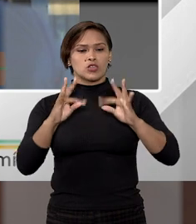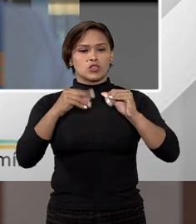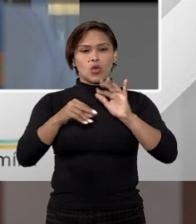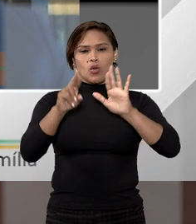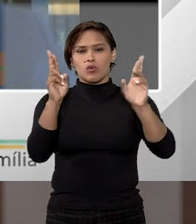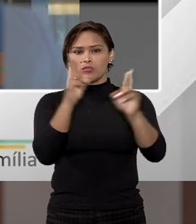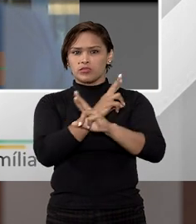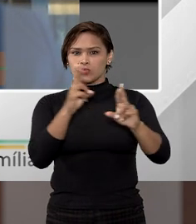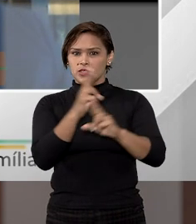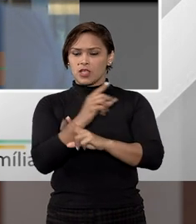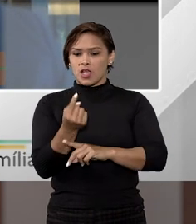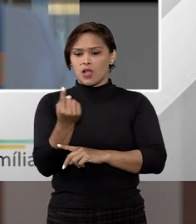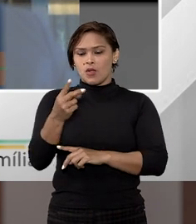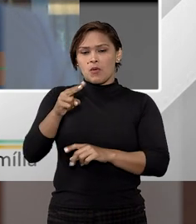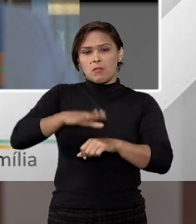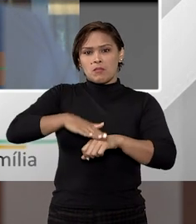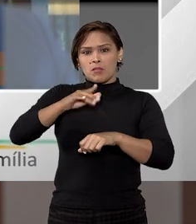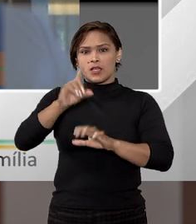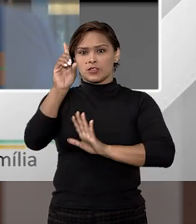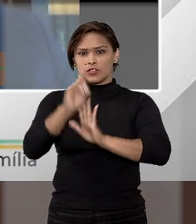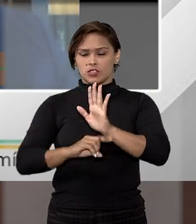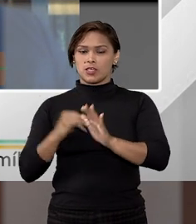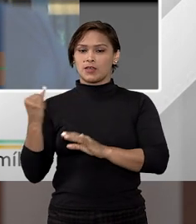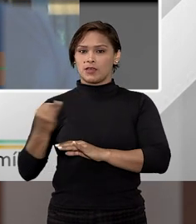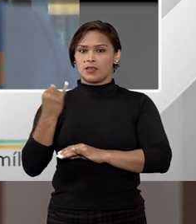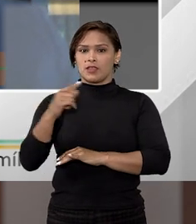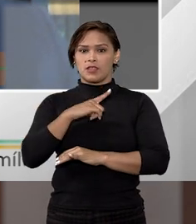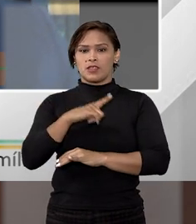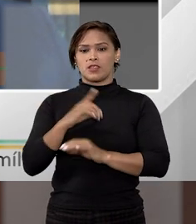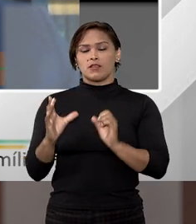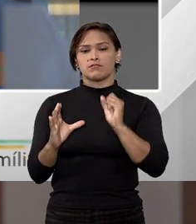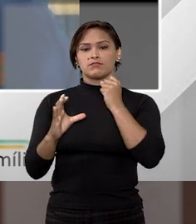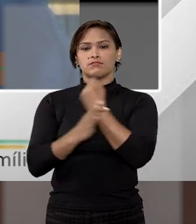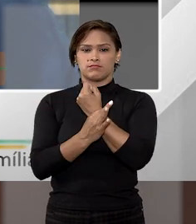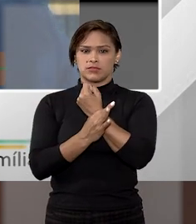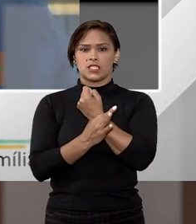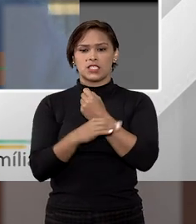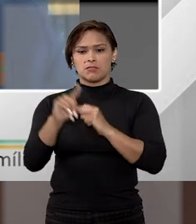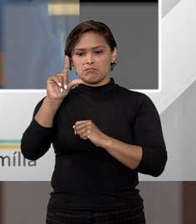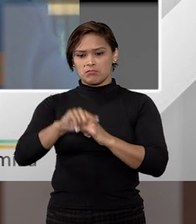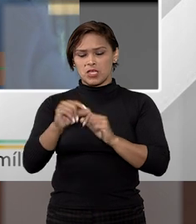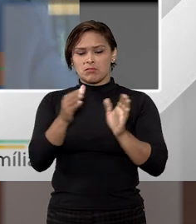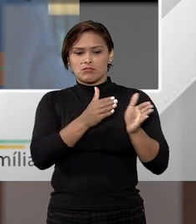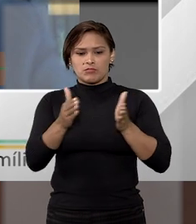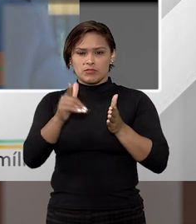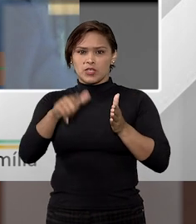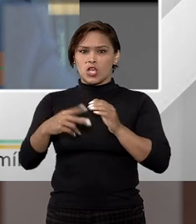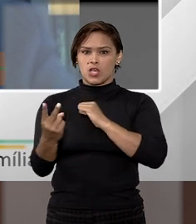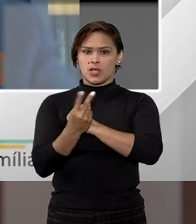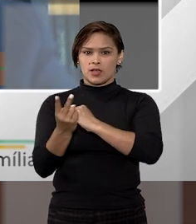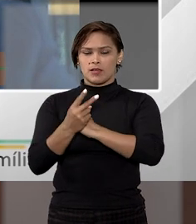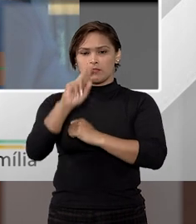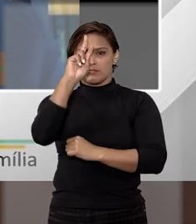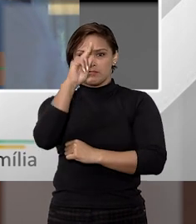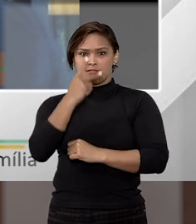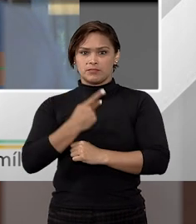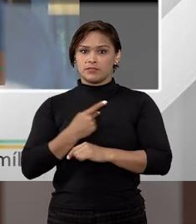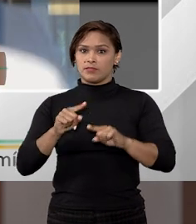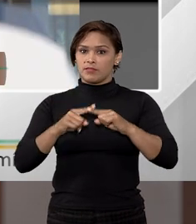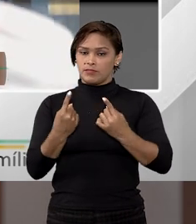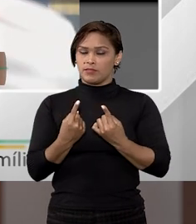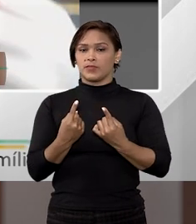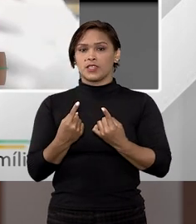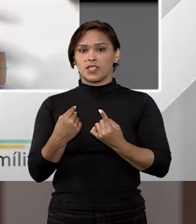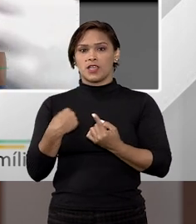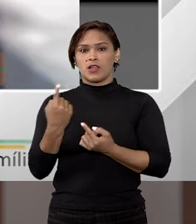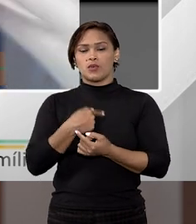todos relacionados a um ou mais direitos fundamentais que têm que ser garantidos dentro desse mínimo arcabouço protetivo da pessoa. Então,